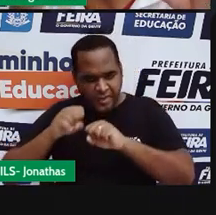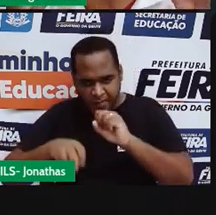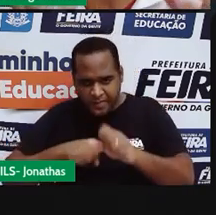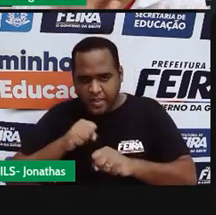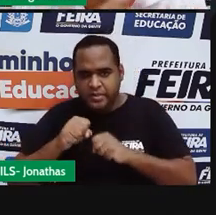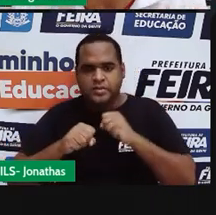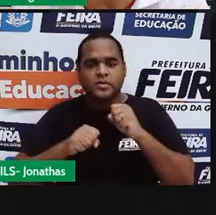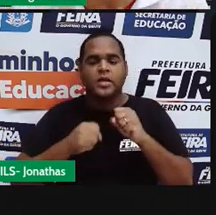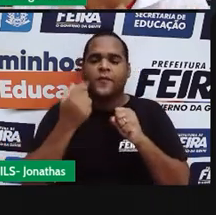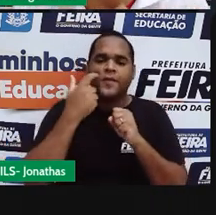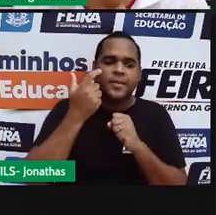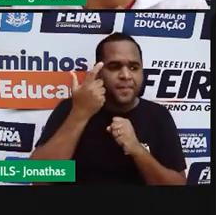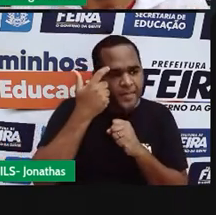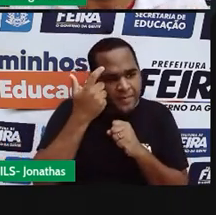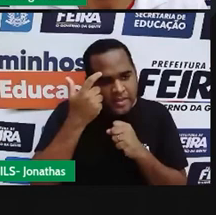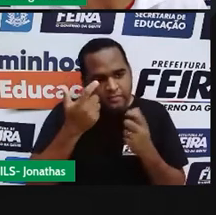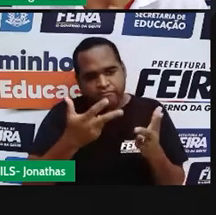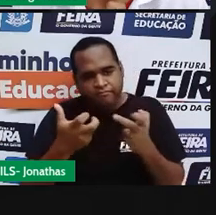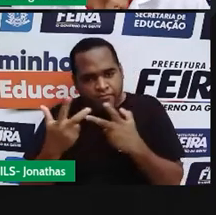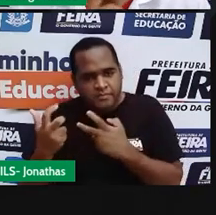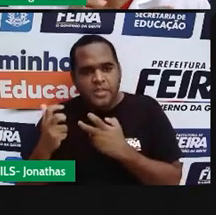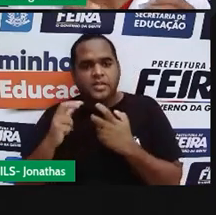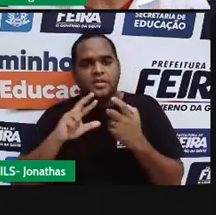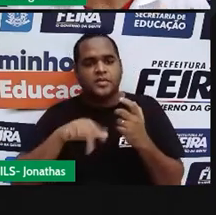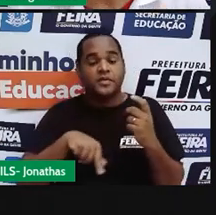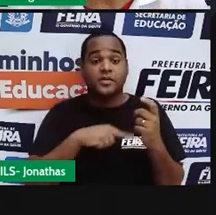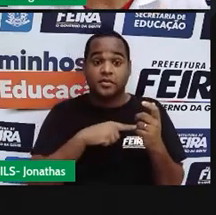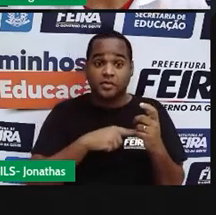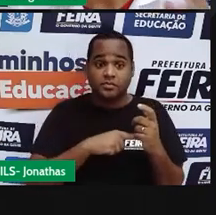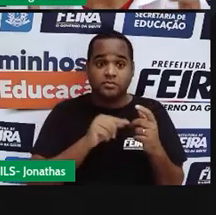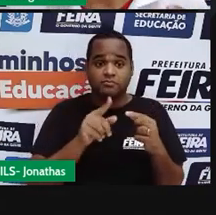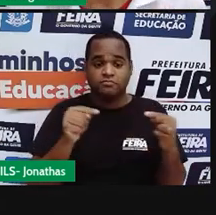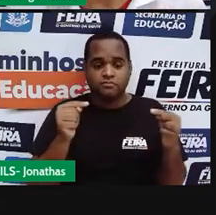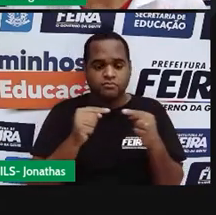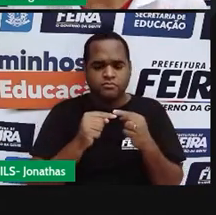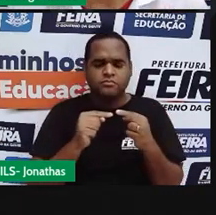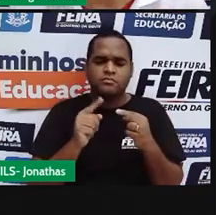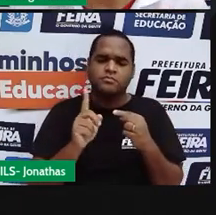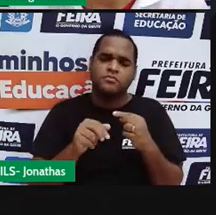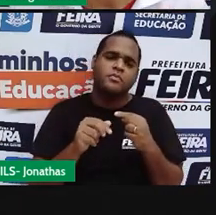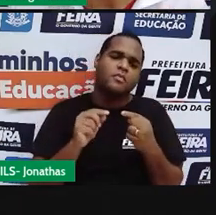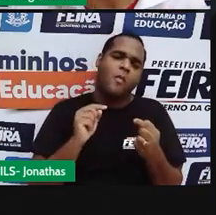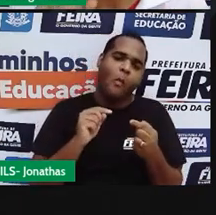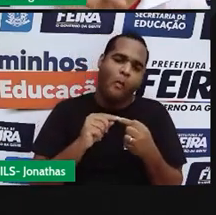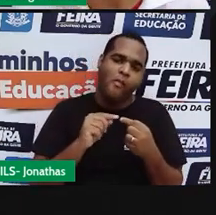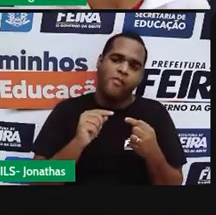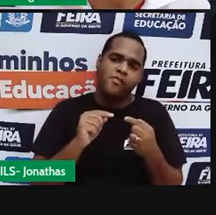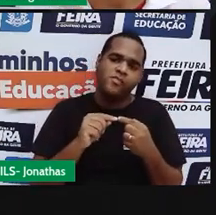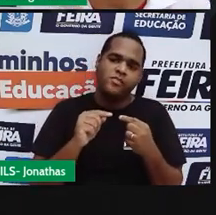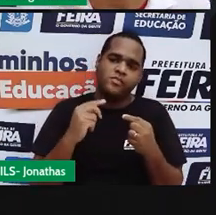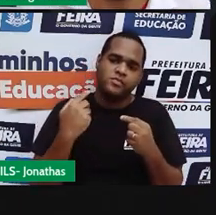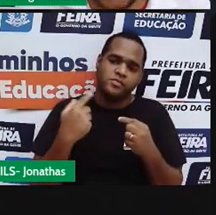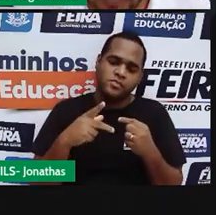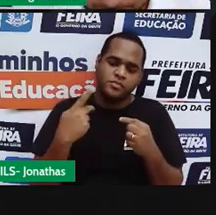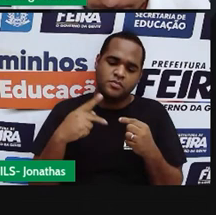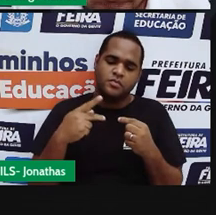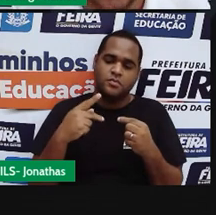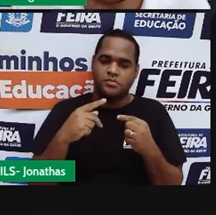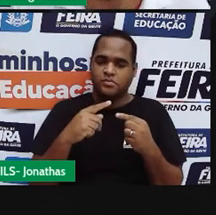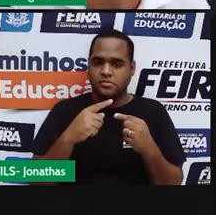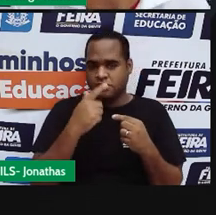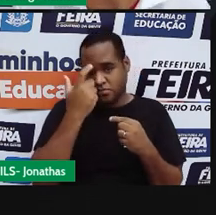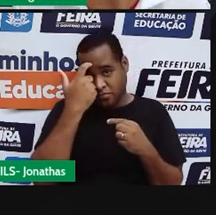aonde você perceba né que ali existe um número racional certo